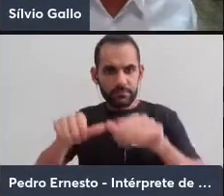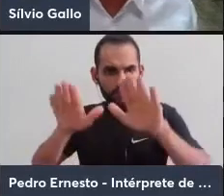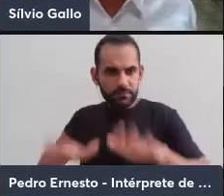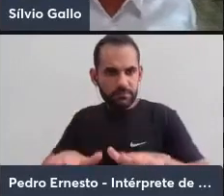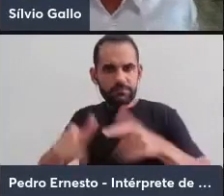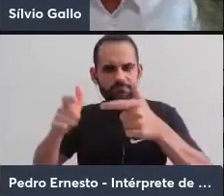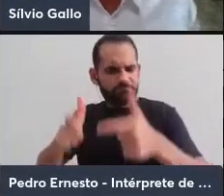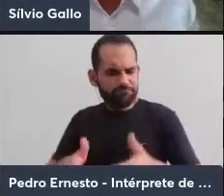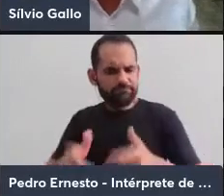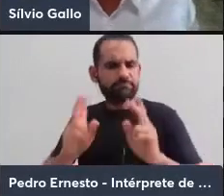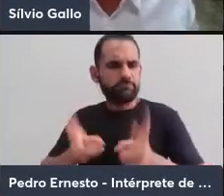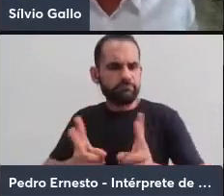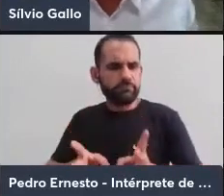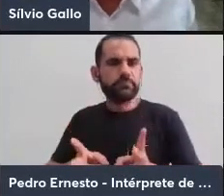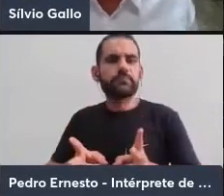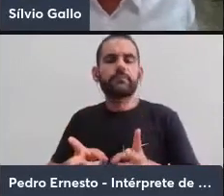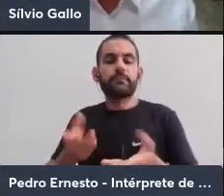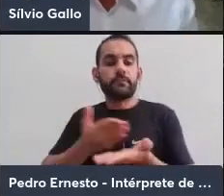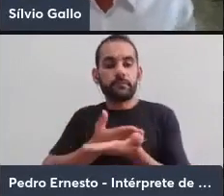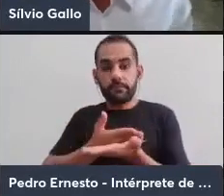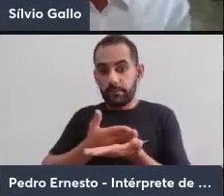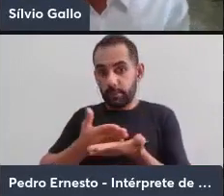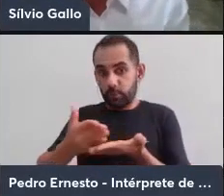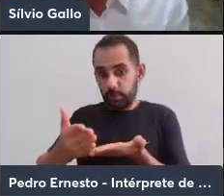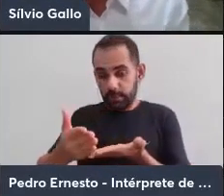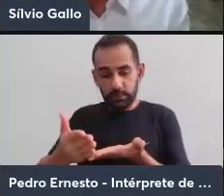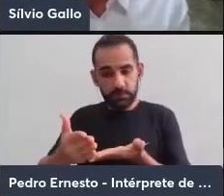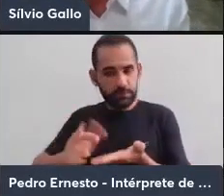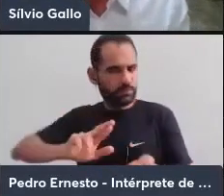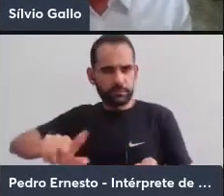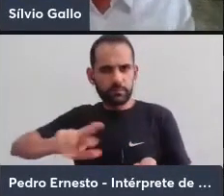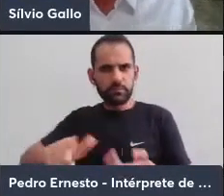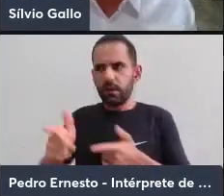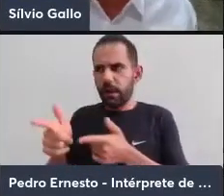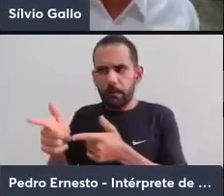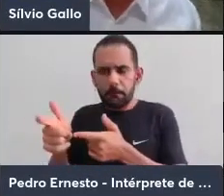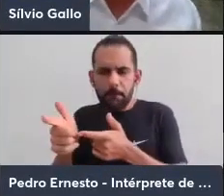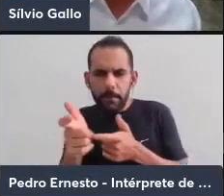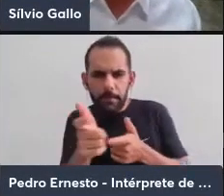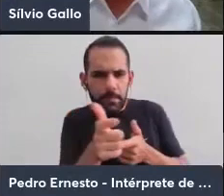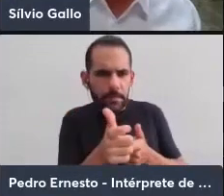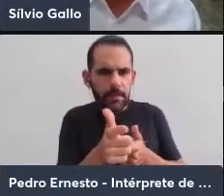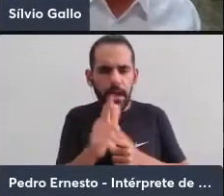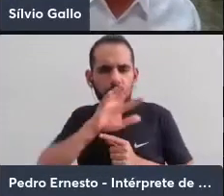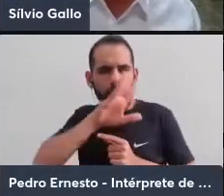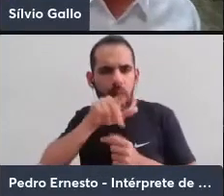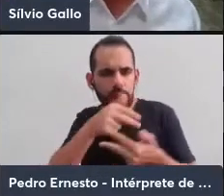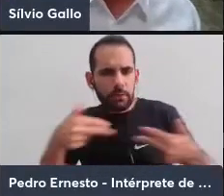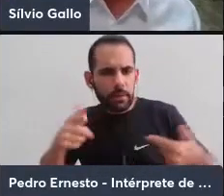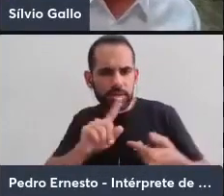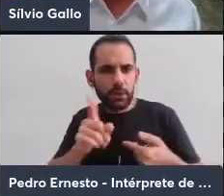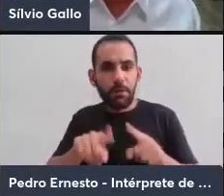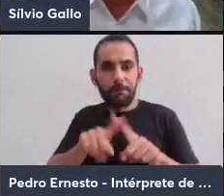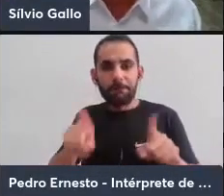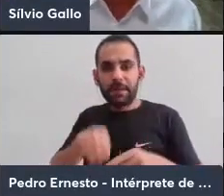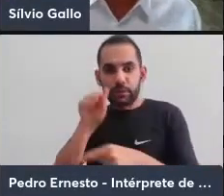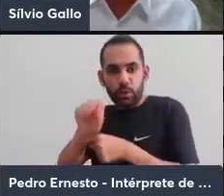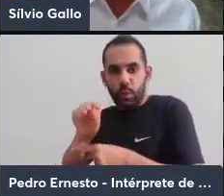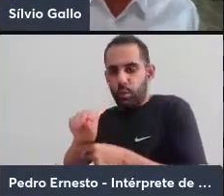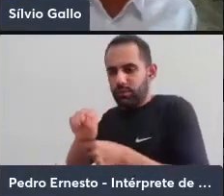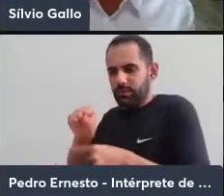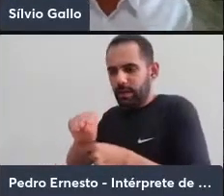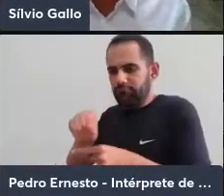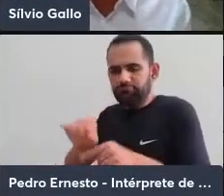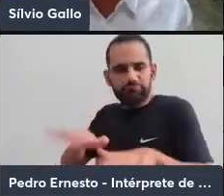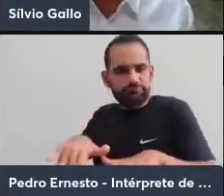determinado lugar, porque elas começam não mais a caçar os animais, mas a cultivar os animais, a criar os